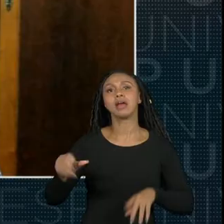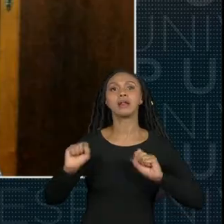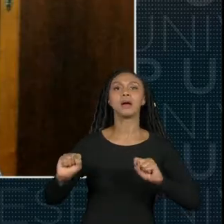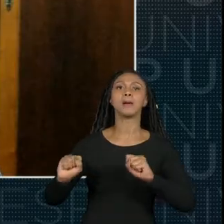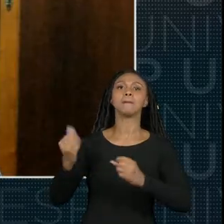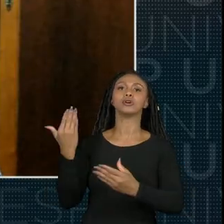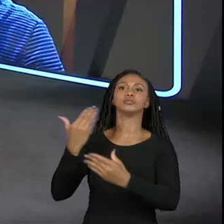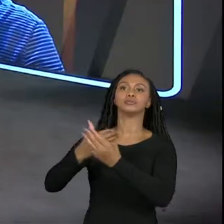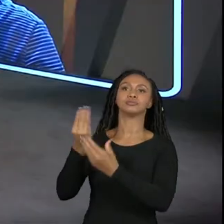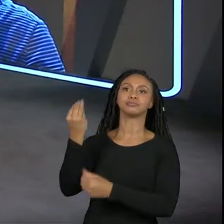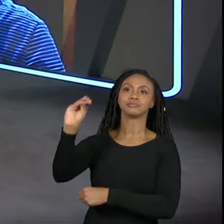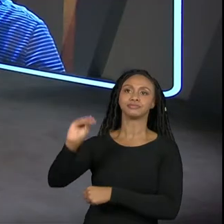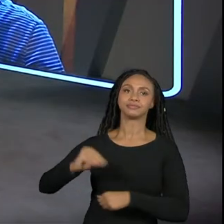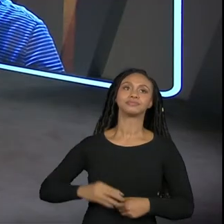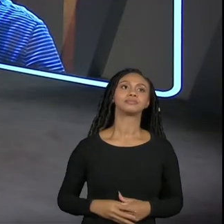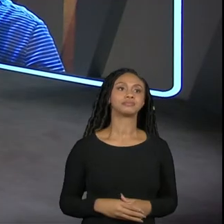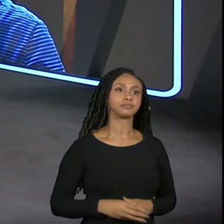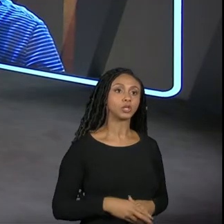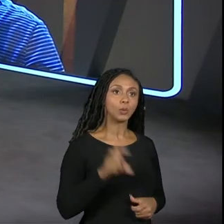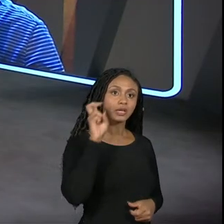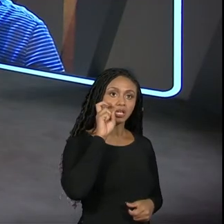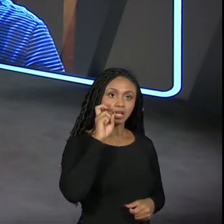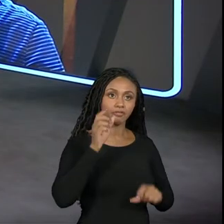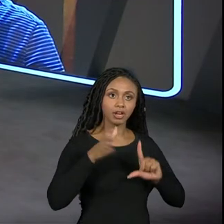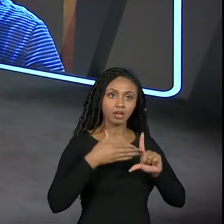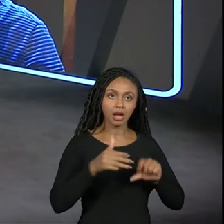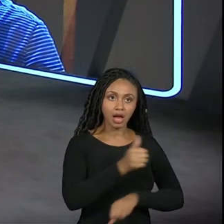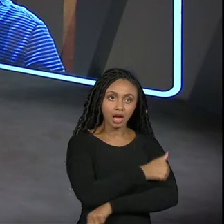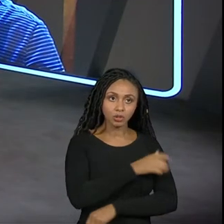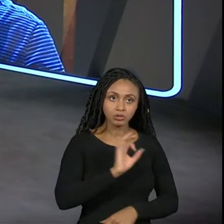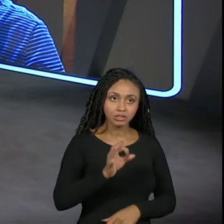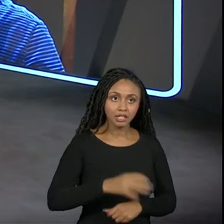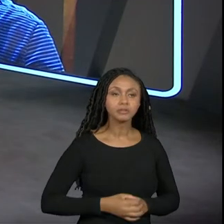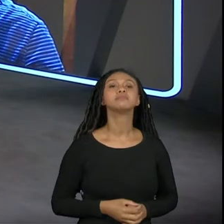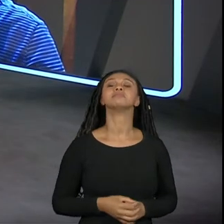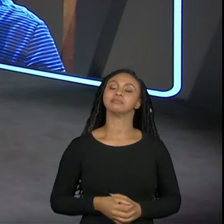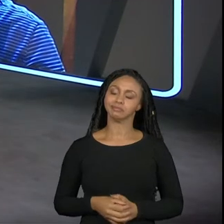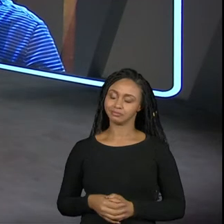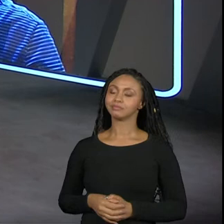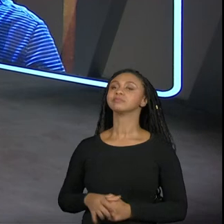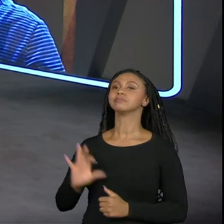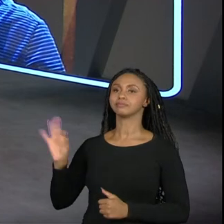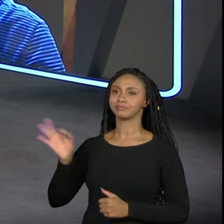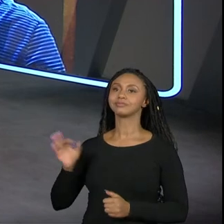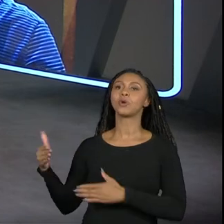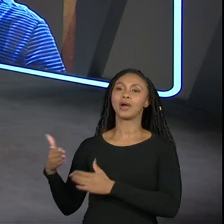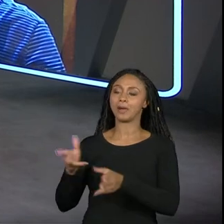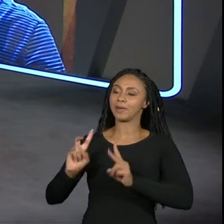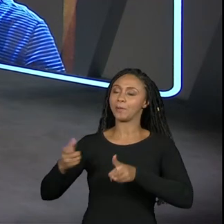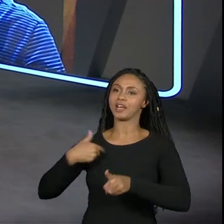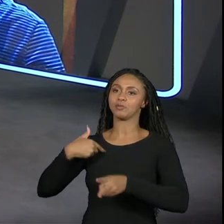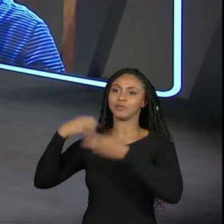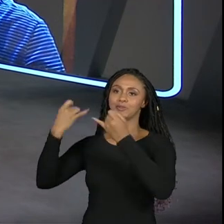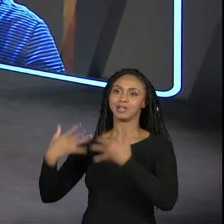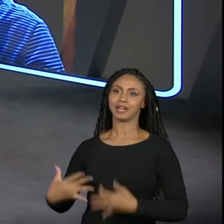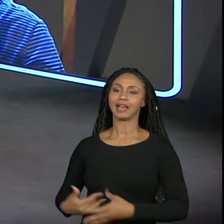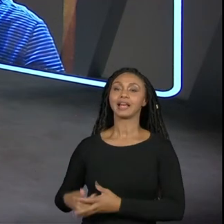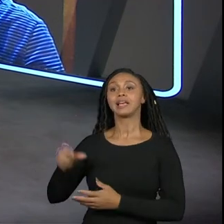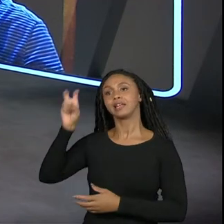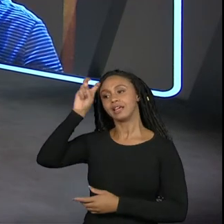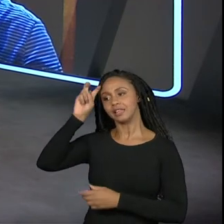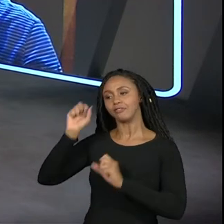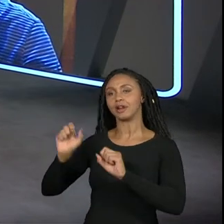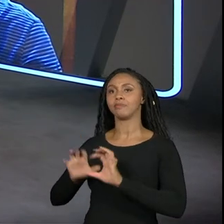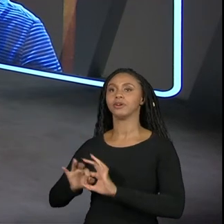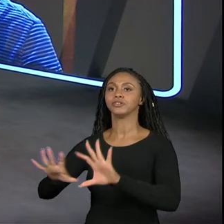a partir de quinta-feira quinta-feira portal do aluno certo? exatamente nesse caminho que eu mostrei aqui a partir de quinta-feira